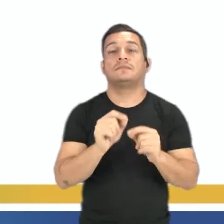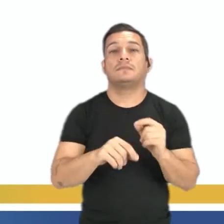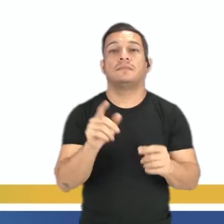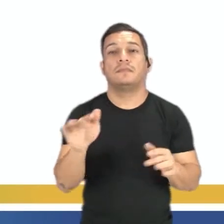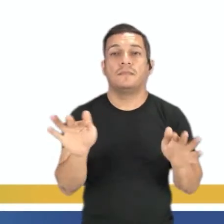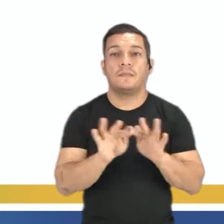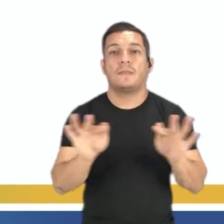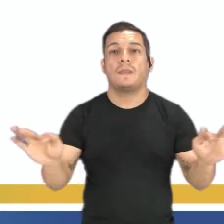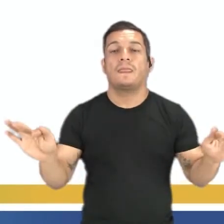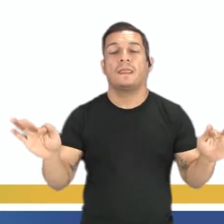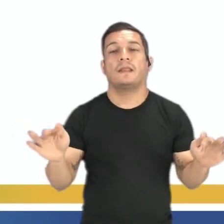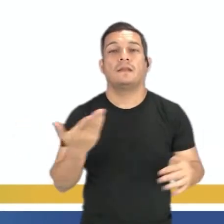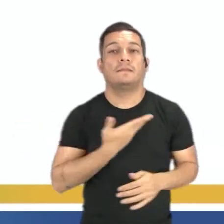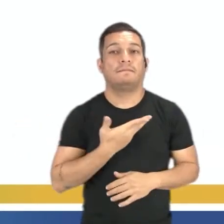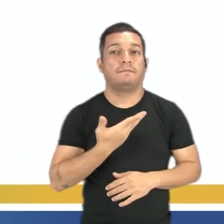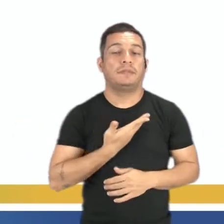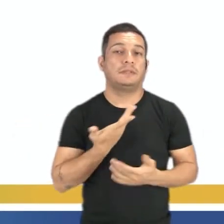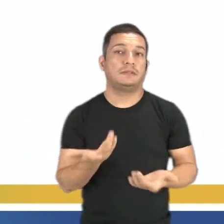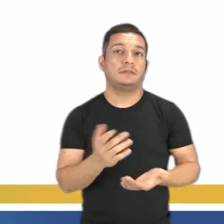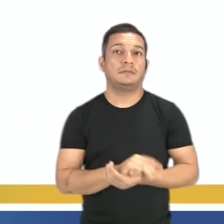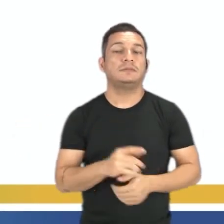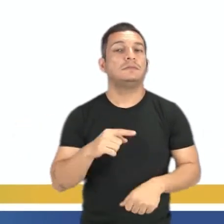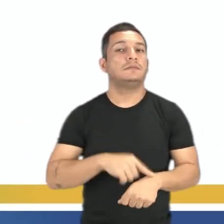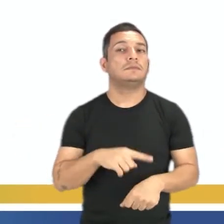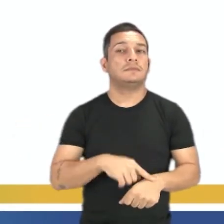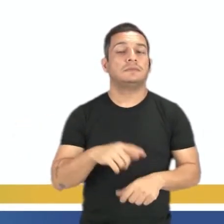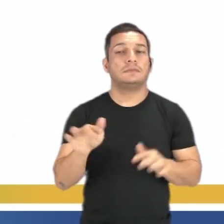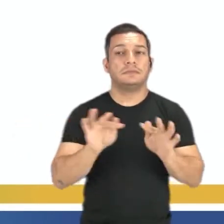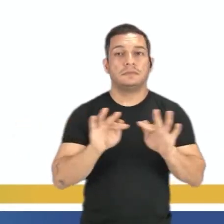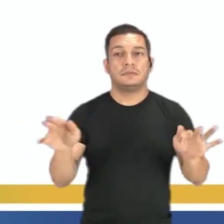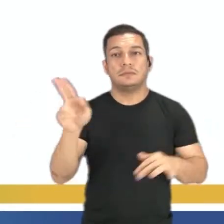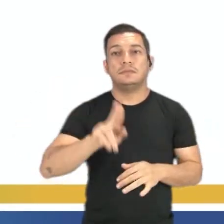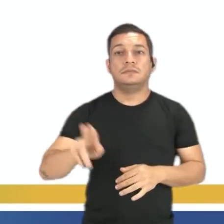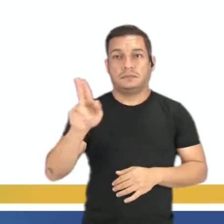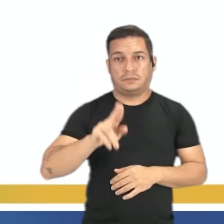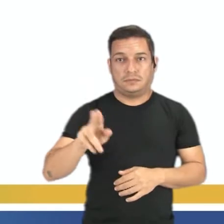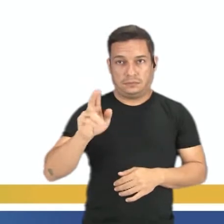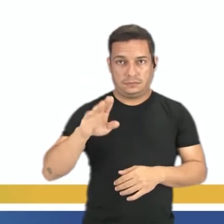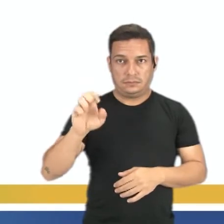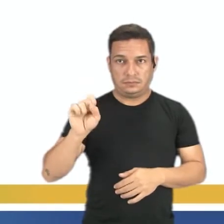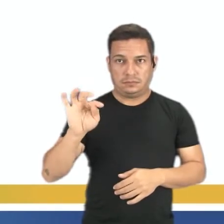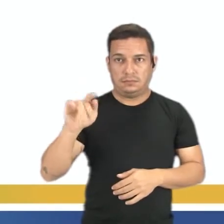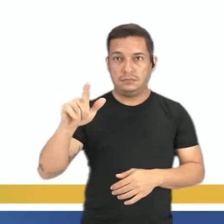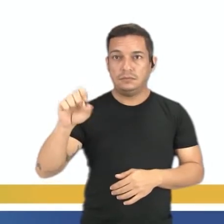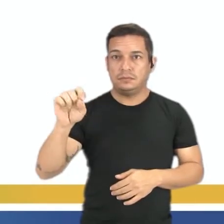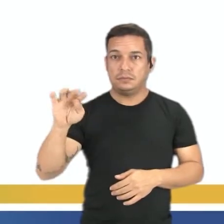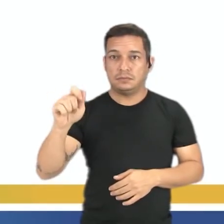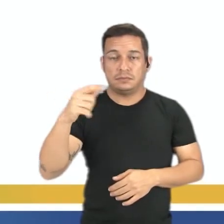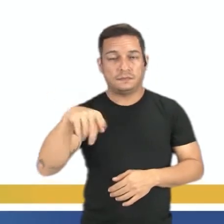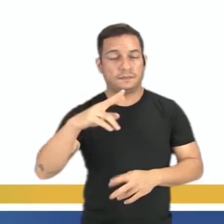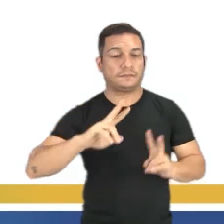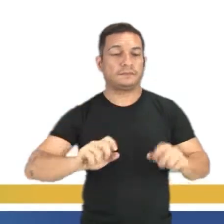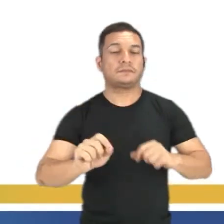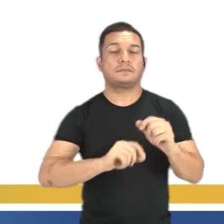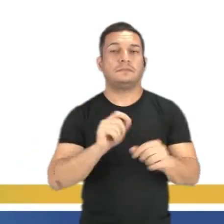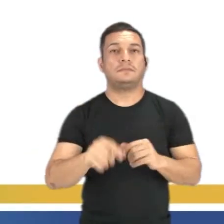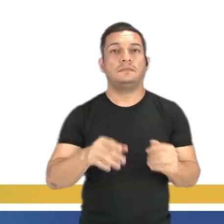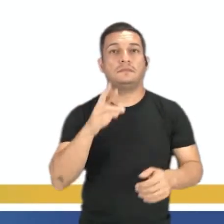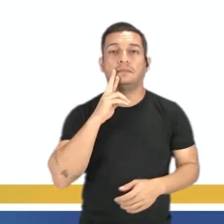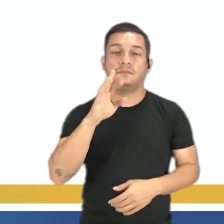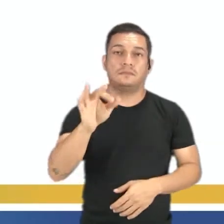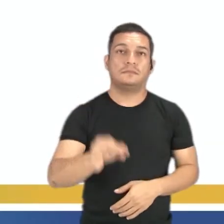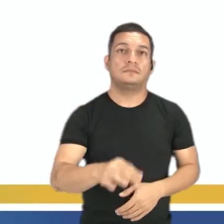para a frase, seja uma amiga do peito. Em que momento essa frase se utilizou da estilística? Então, você observa que nossa alternativa